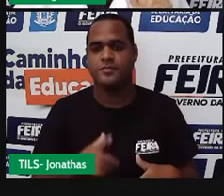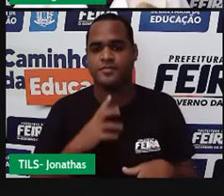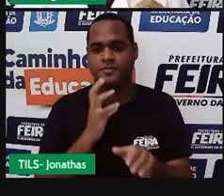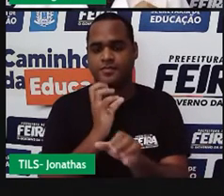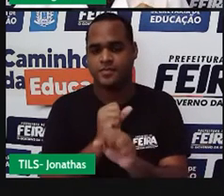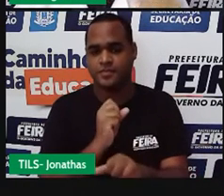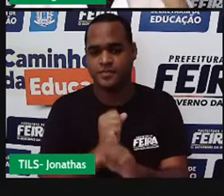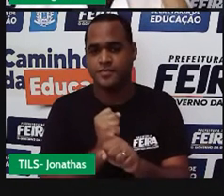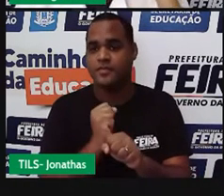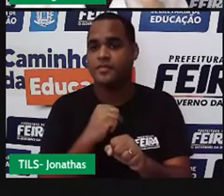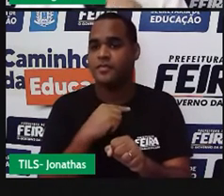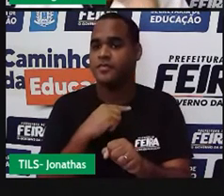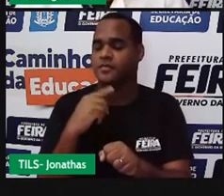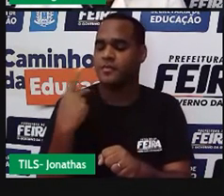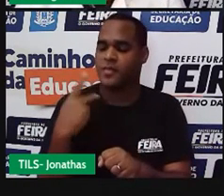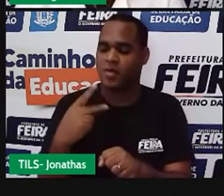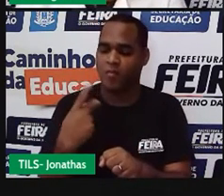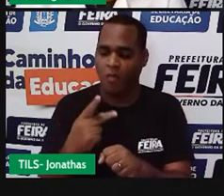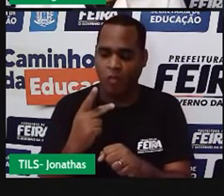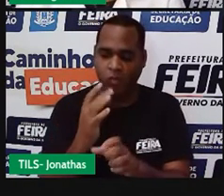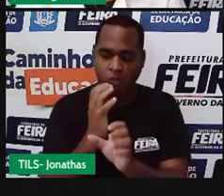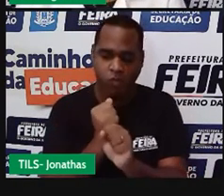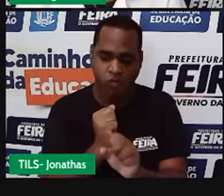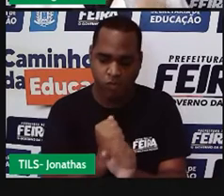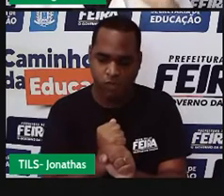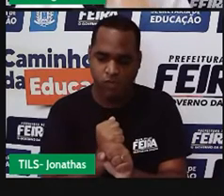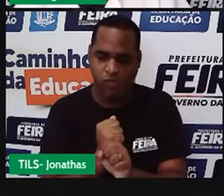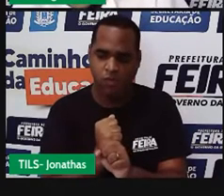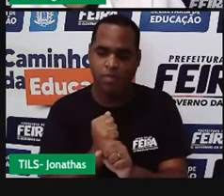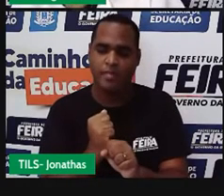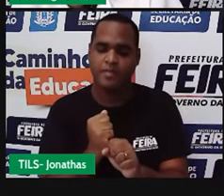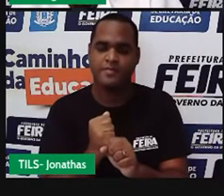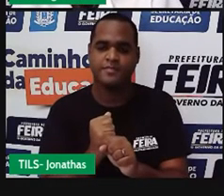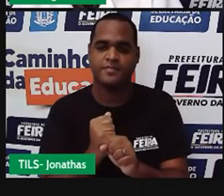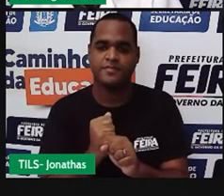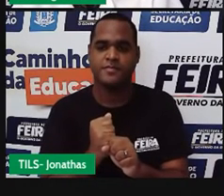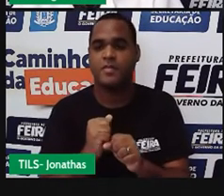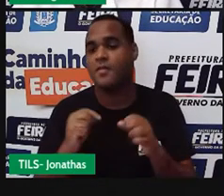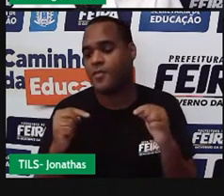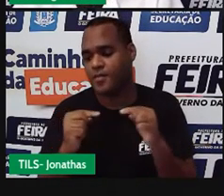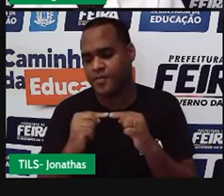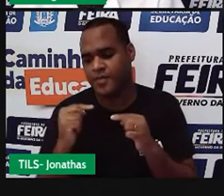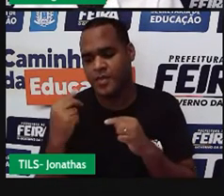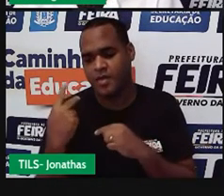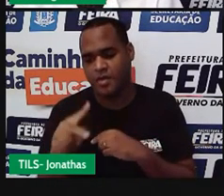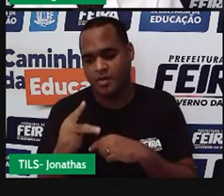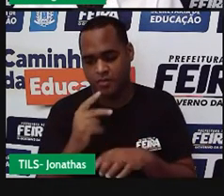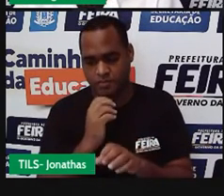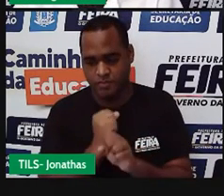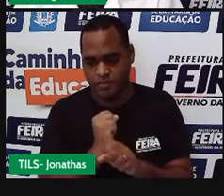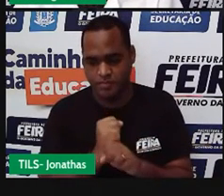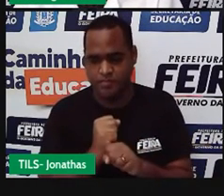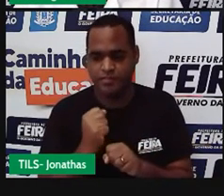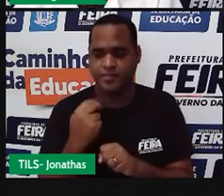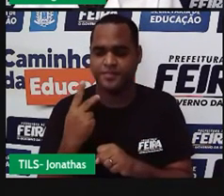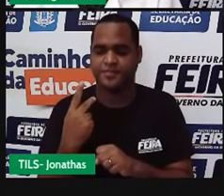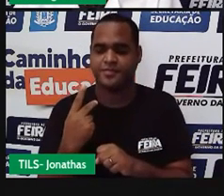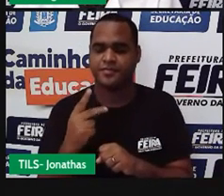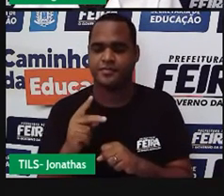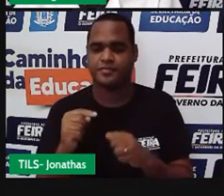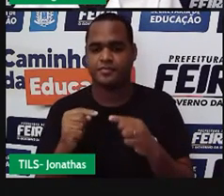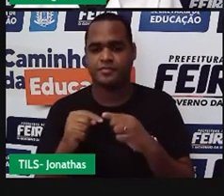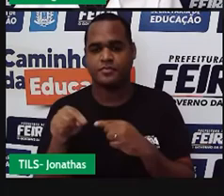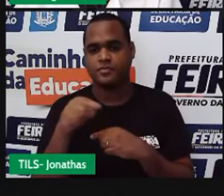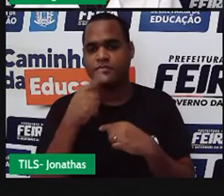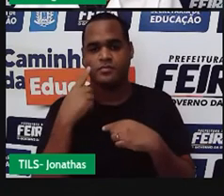em um único cálculo. Certo? E é aí que a gente vem para cá o